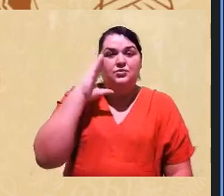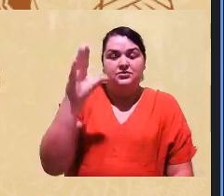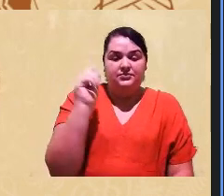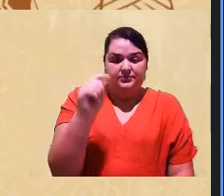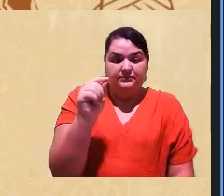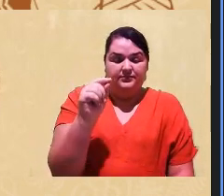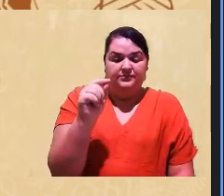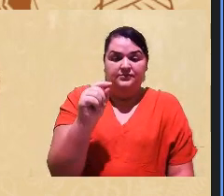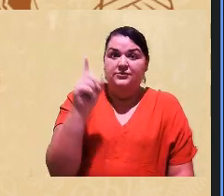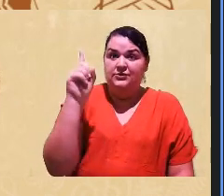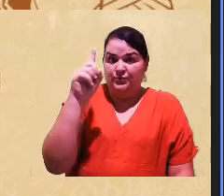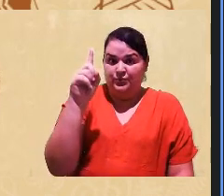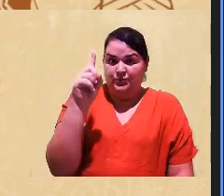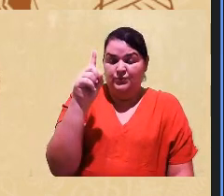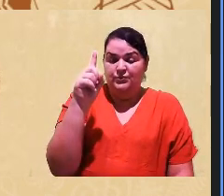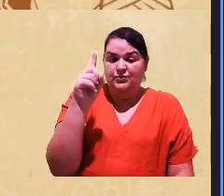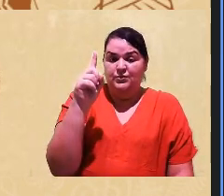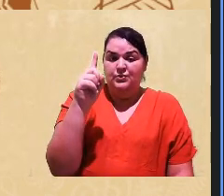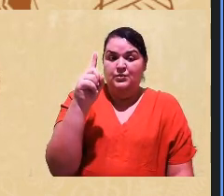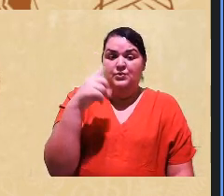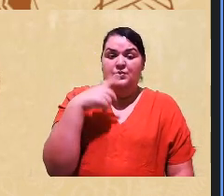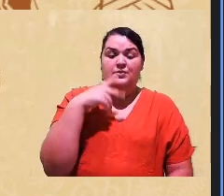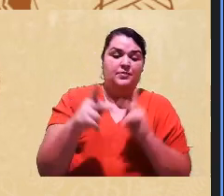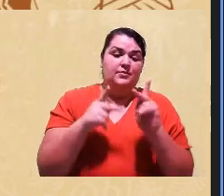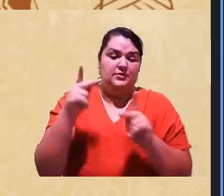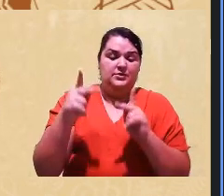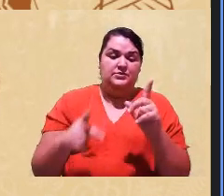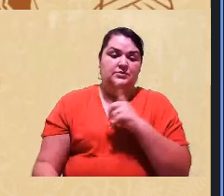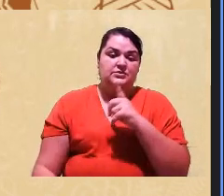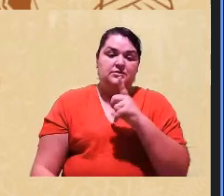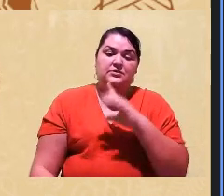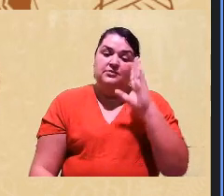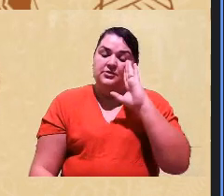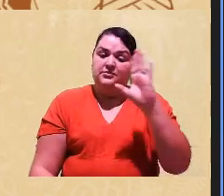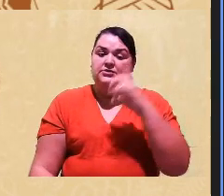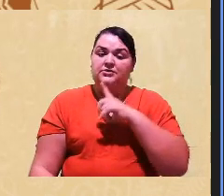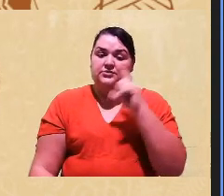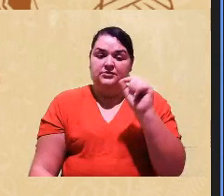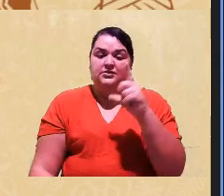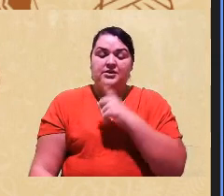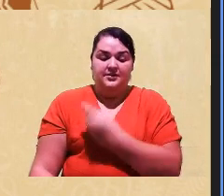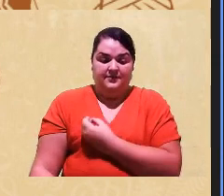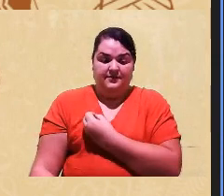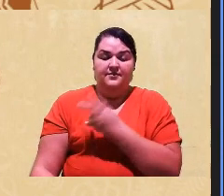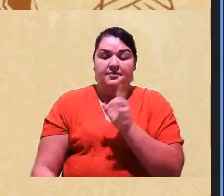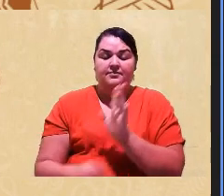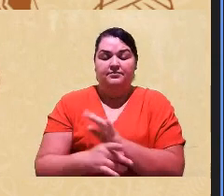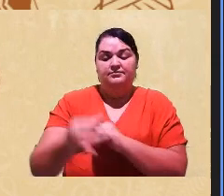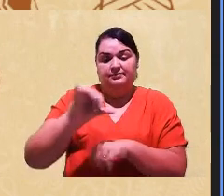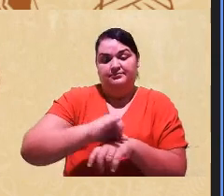um dos motivos, dessas populações que, principalmente, que viviam aqui no litoral.